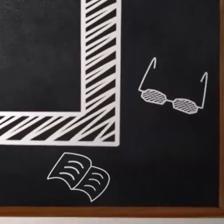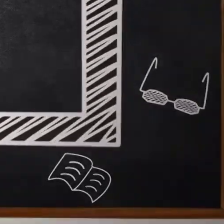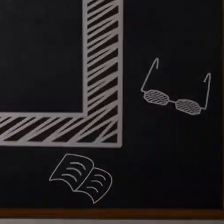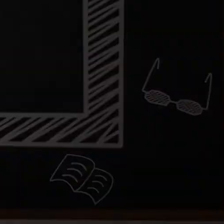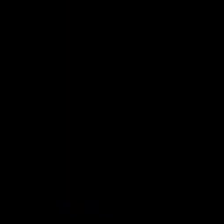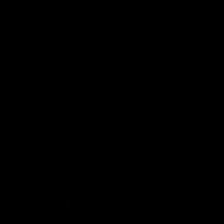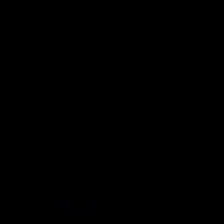Tchau. Tchau. Tchau. Tchau.